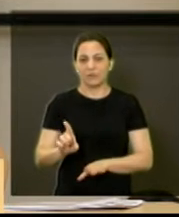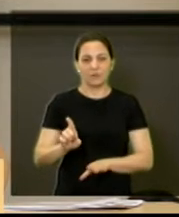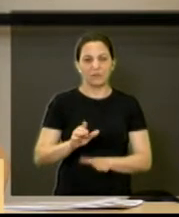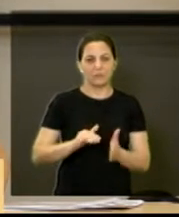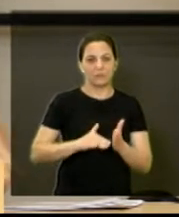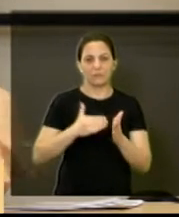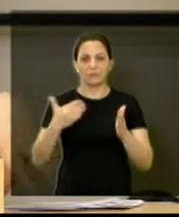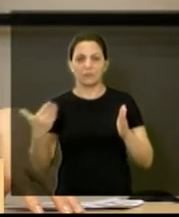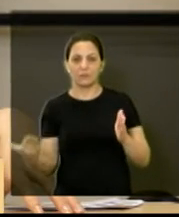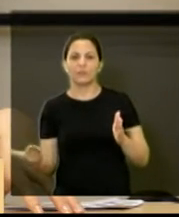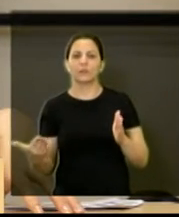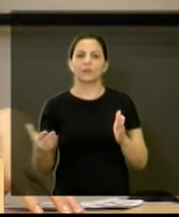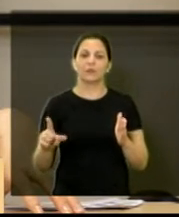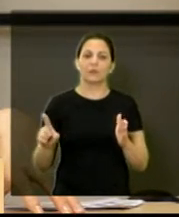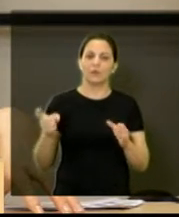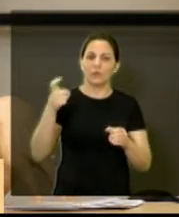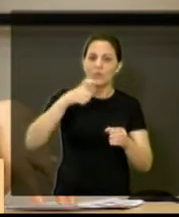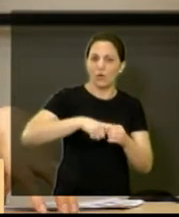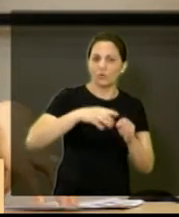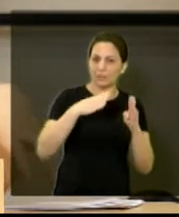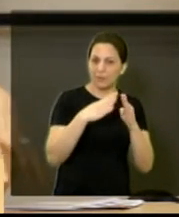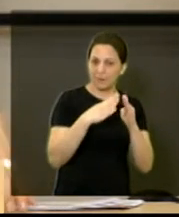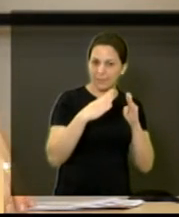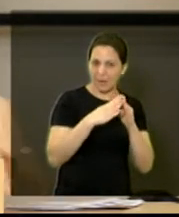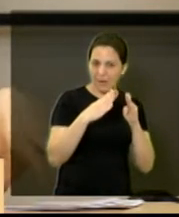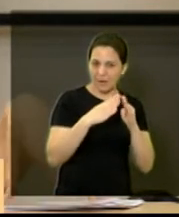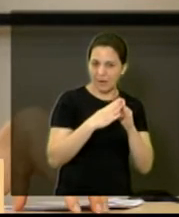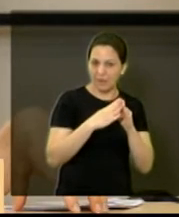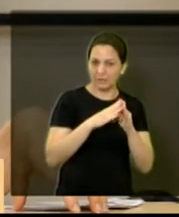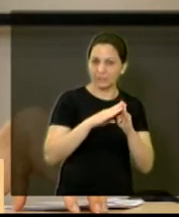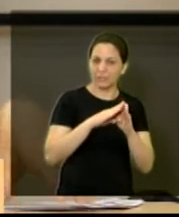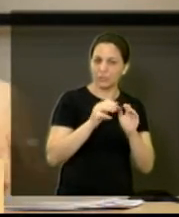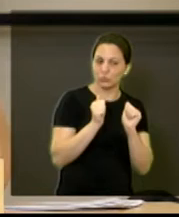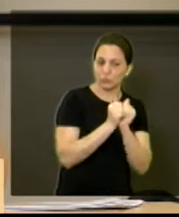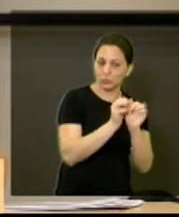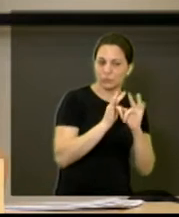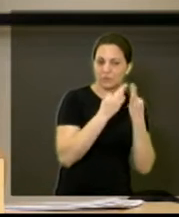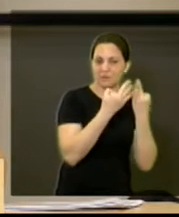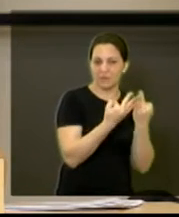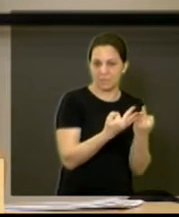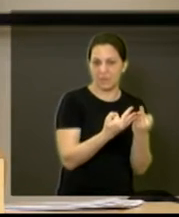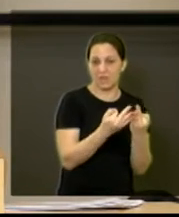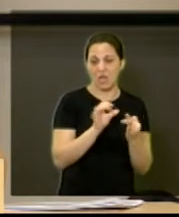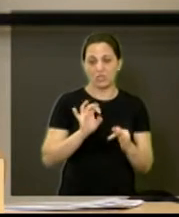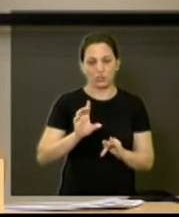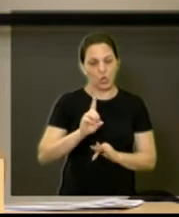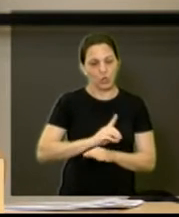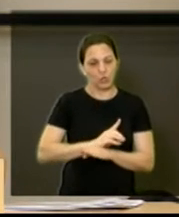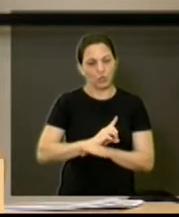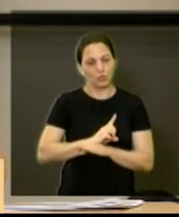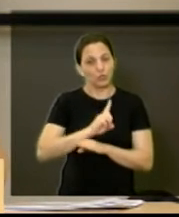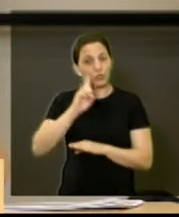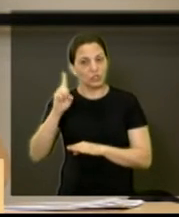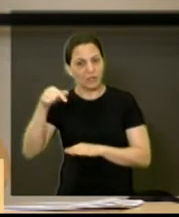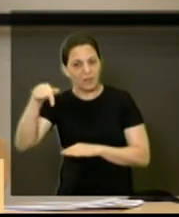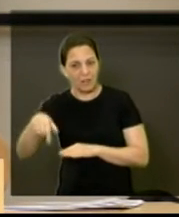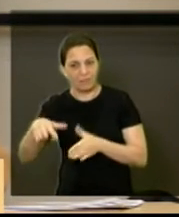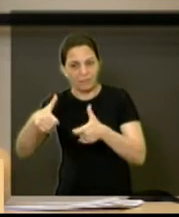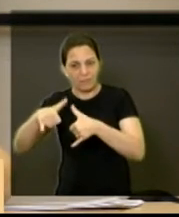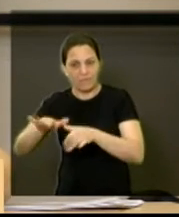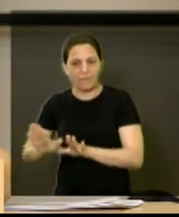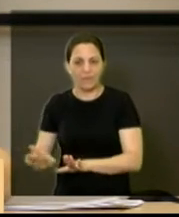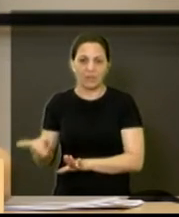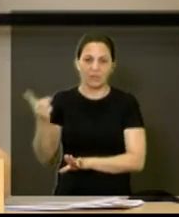e depois ele retorna para a sua casa, junto das famílias, que é uma questão que nós sempre colocamos, que é